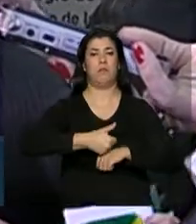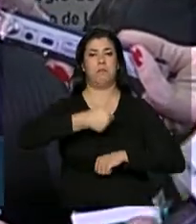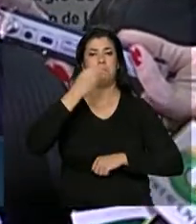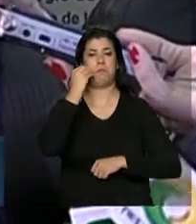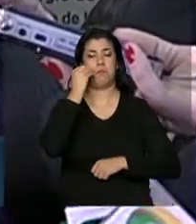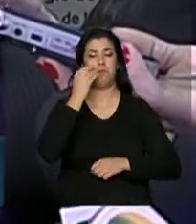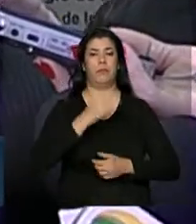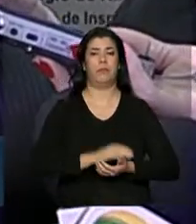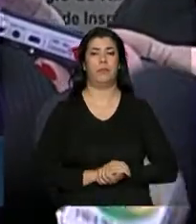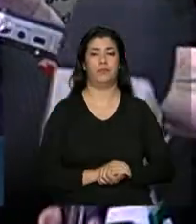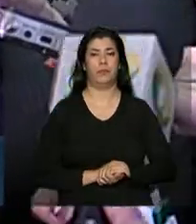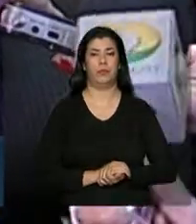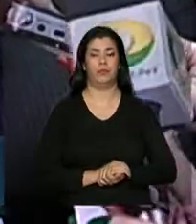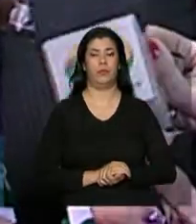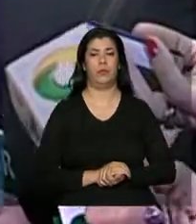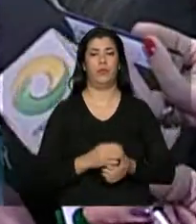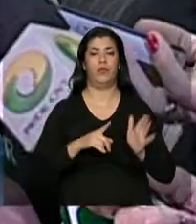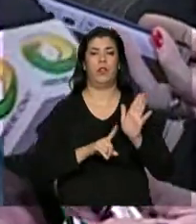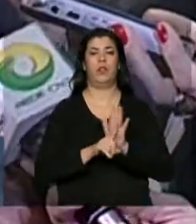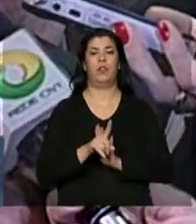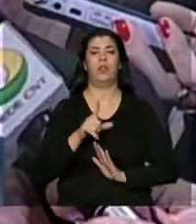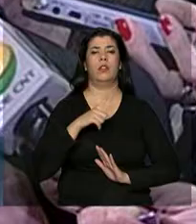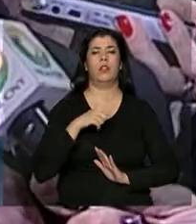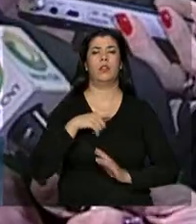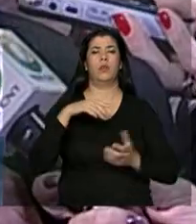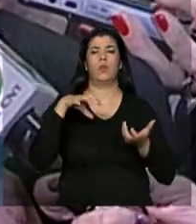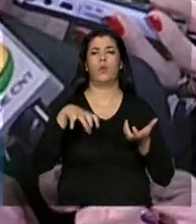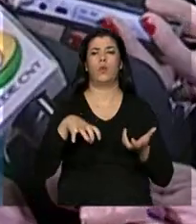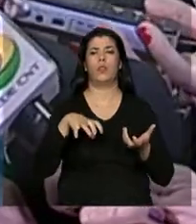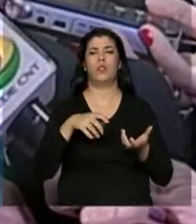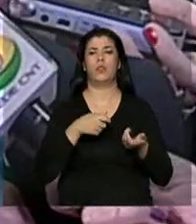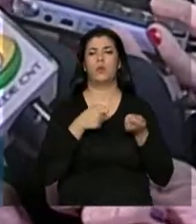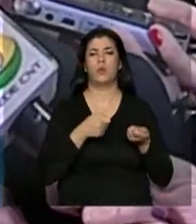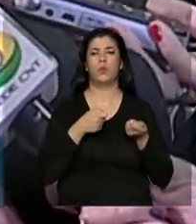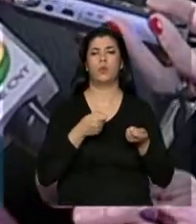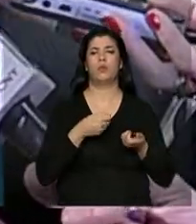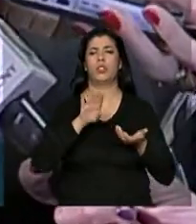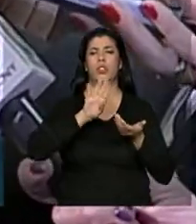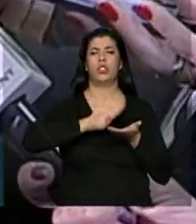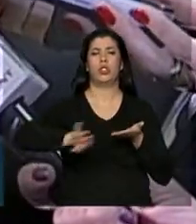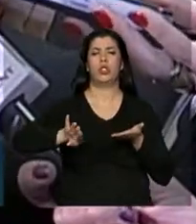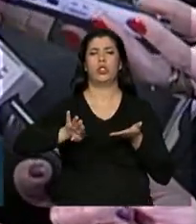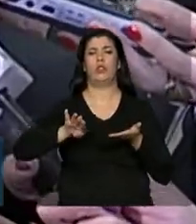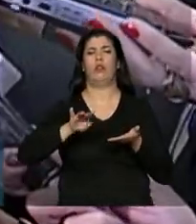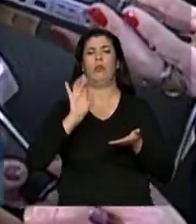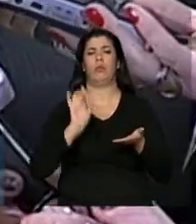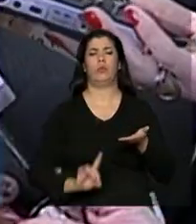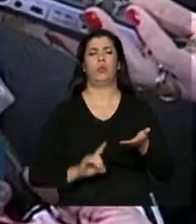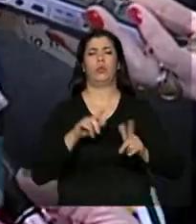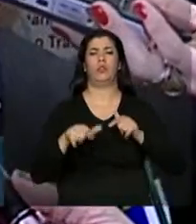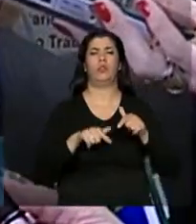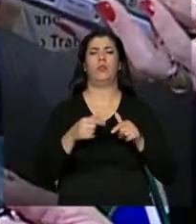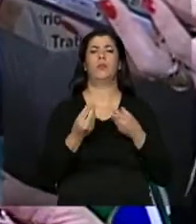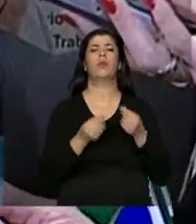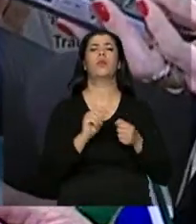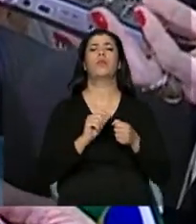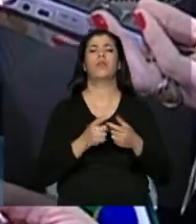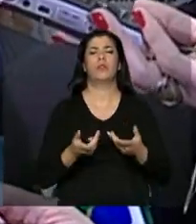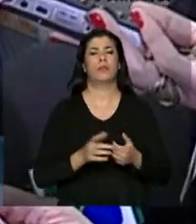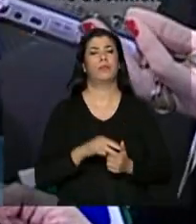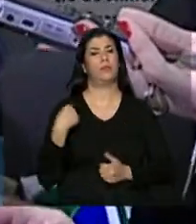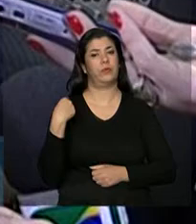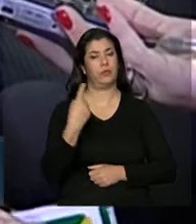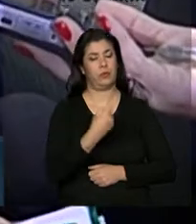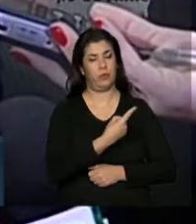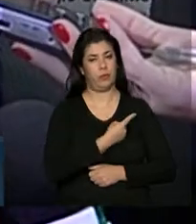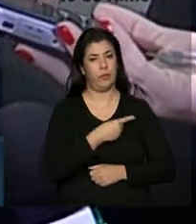E apesar de tudo isso, ministro, de tirar alguns direitos, vocês vão combater de que forma isso? A nossa maneira de enfrentar é